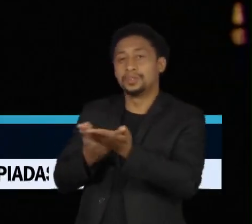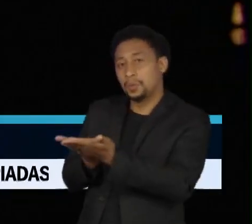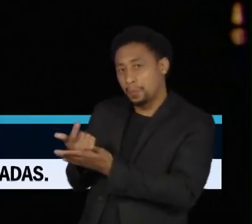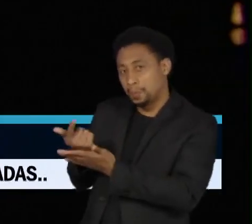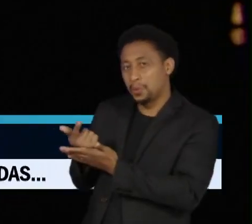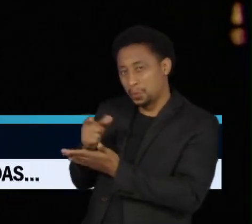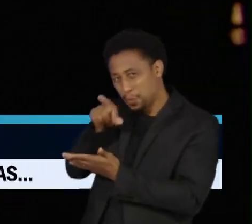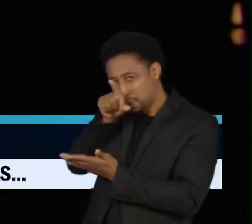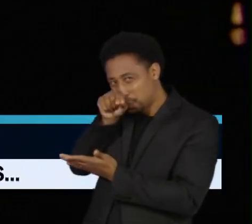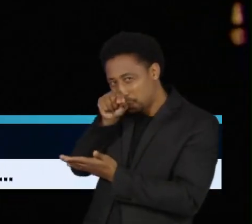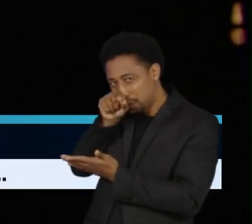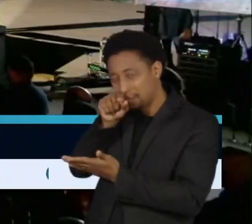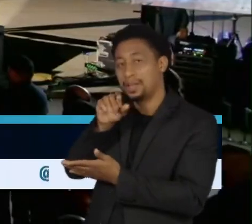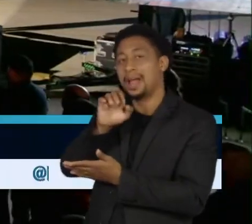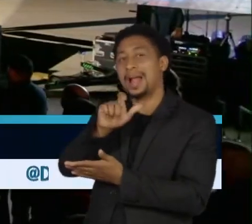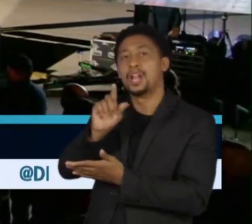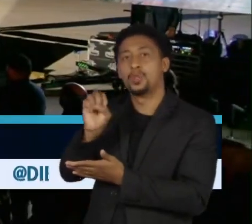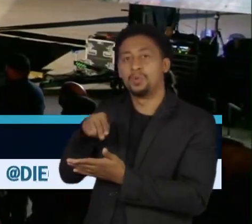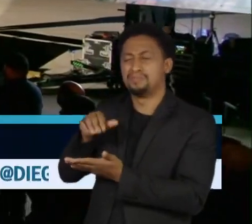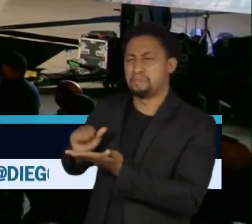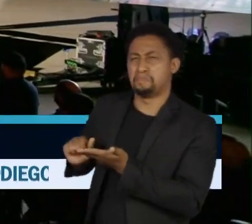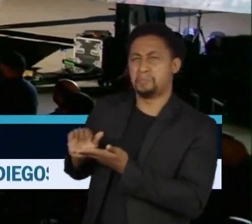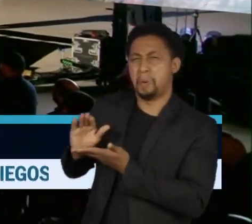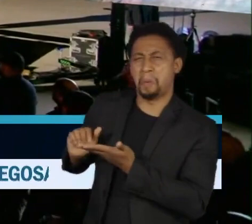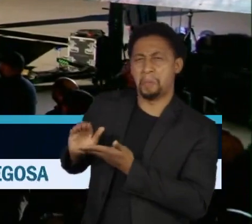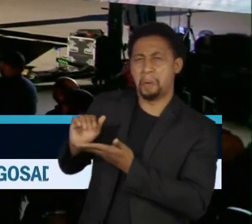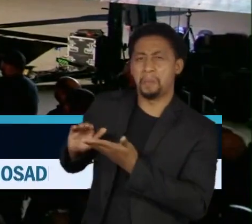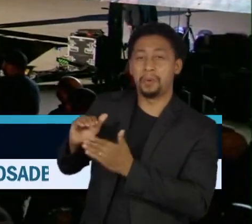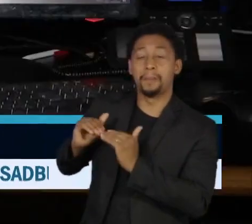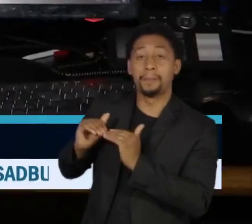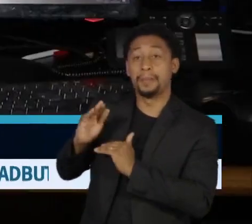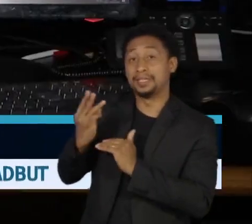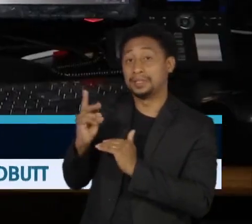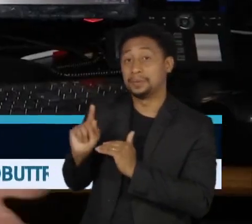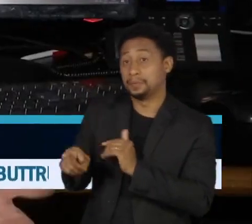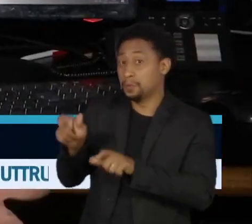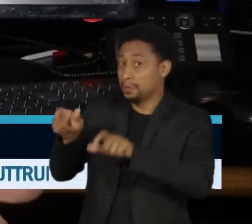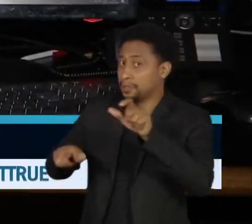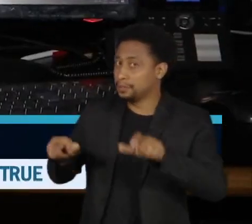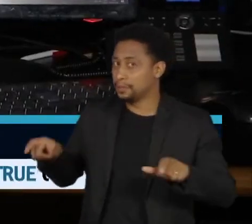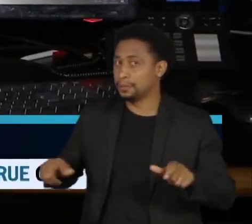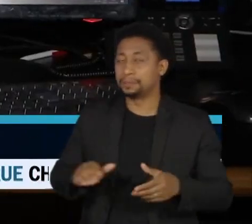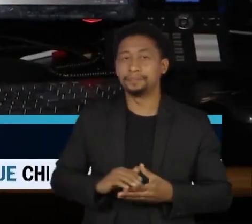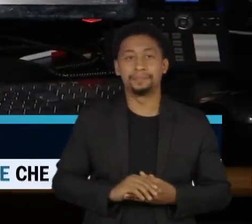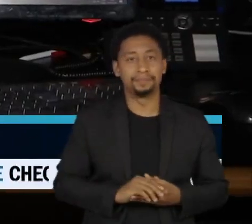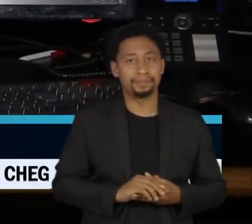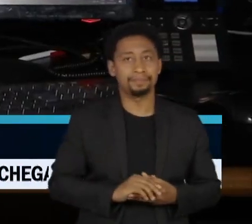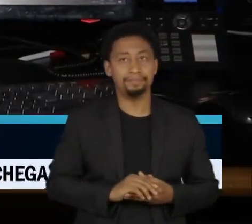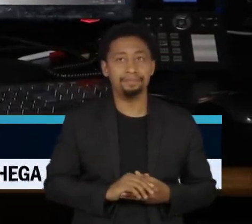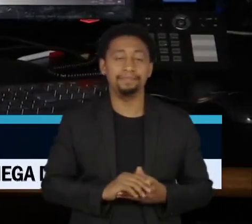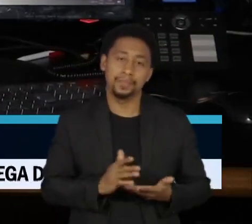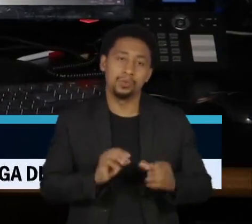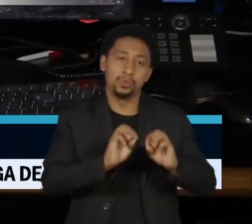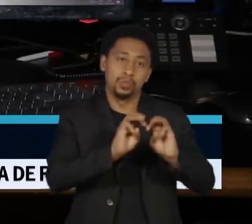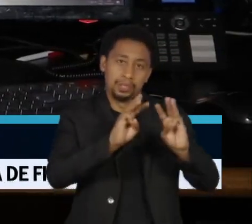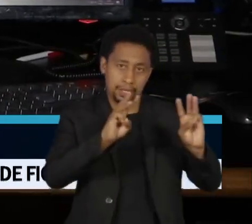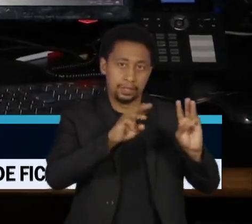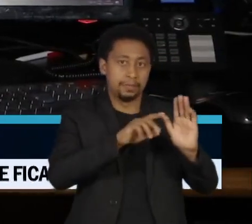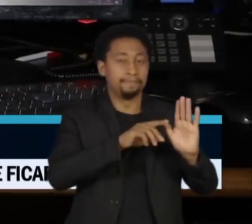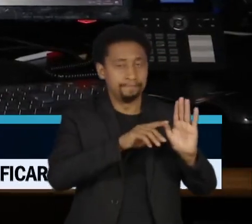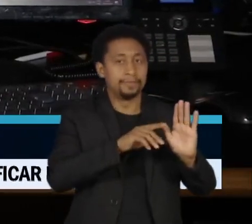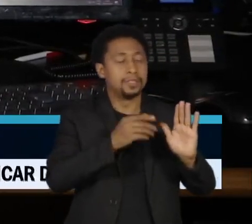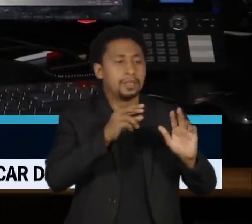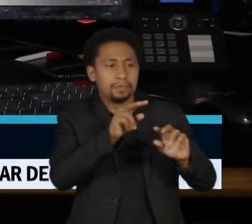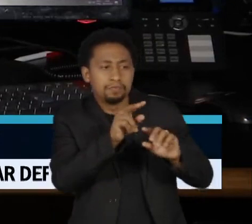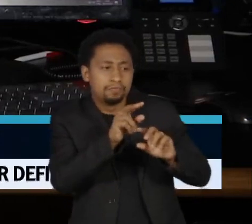Elon Musk mandou para a rua mais de 3 mil pessoas. Segundo a plataforma que monitora as companhias do